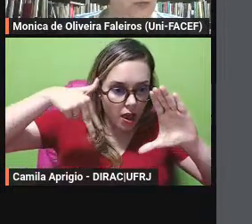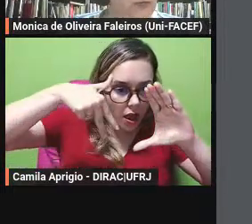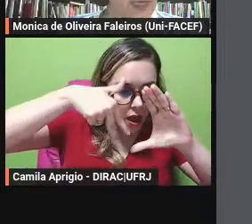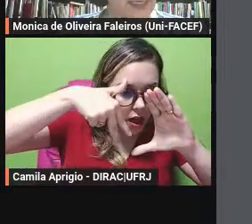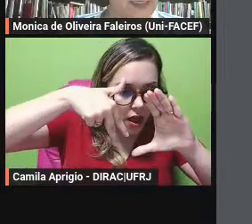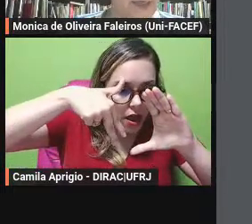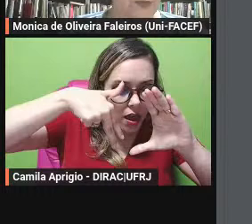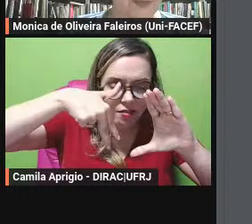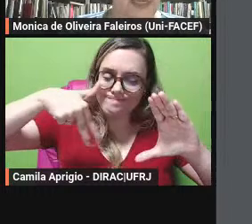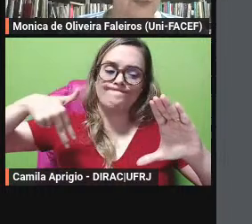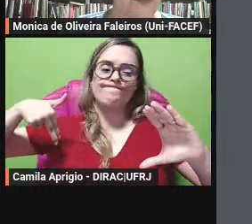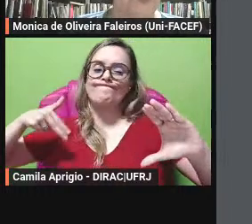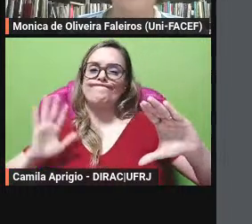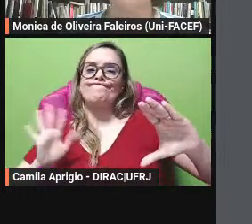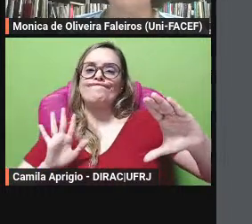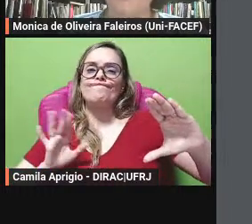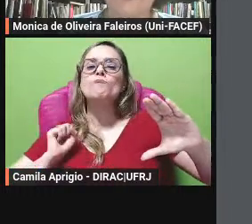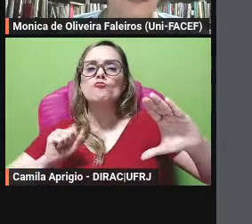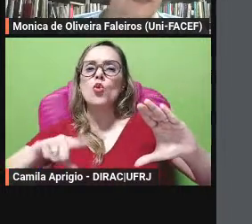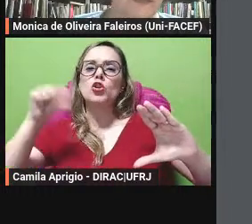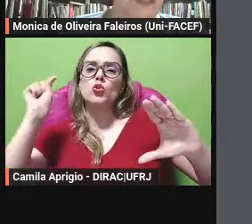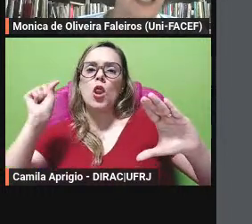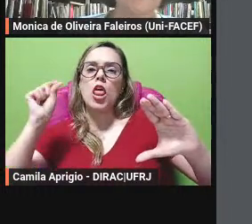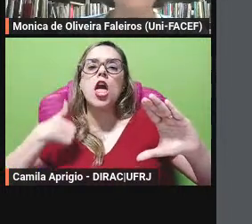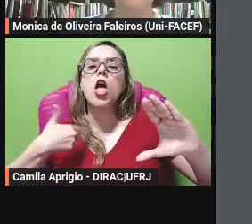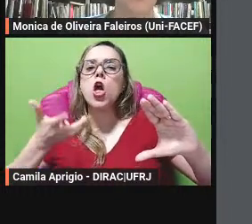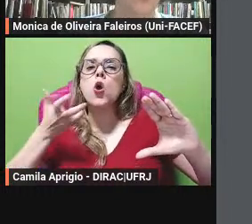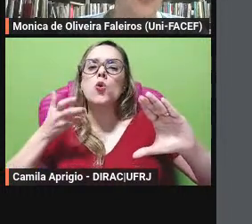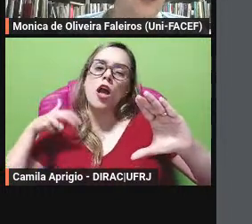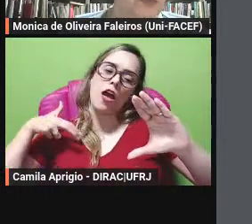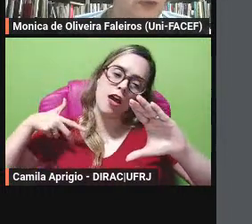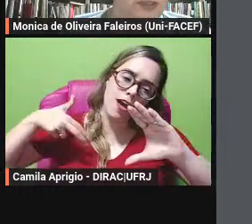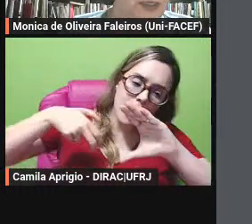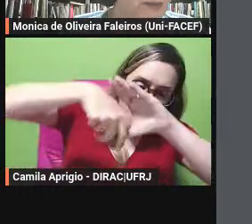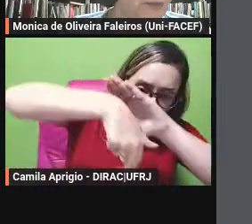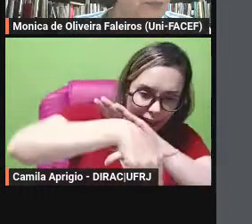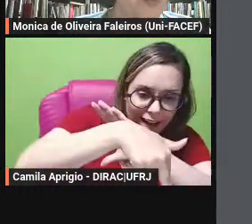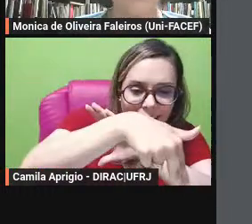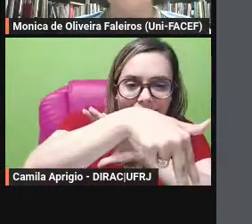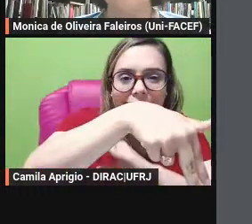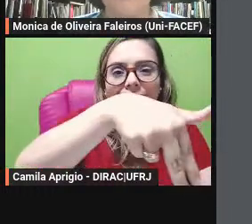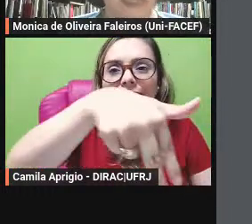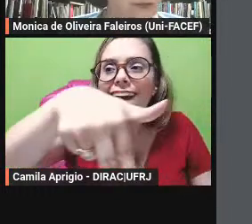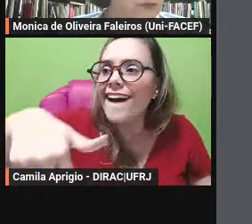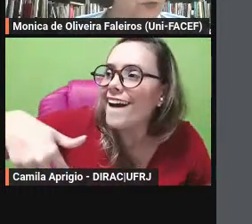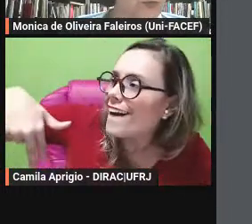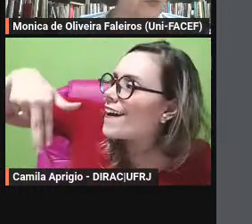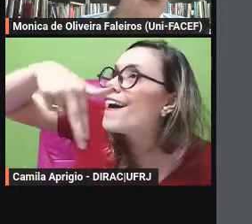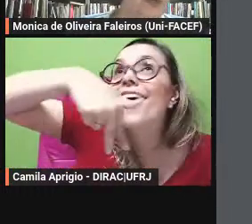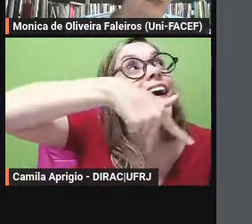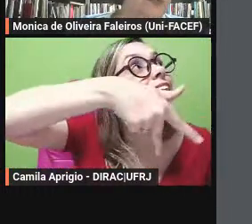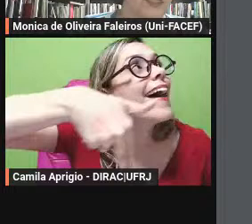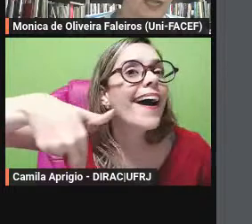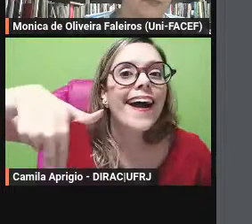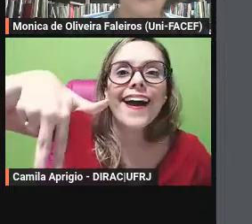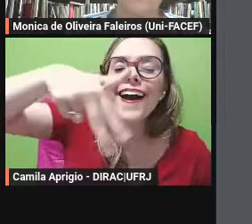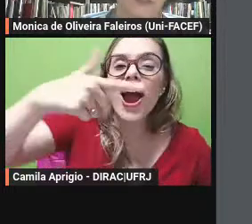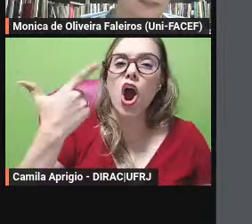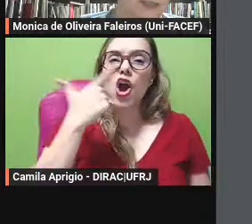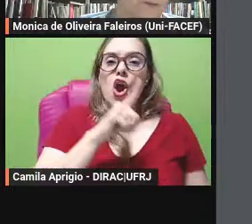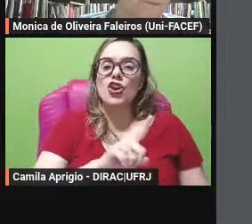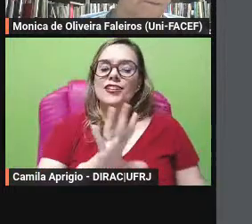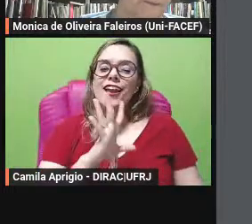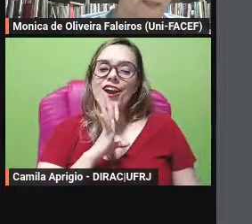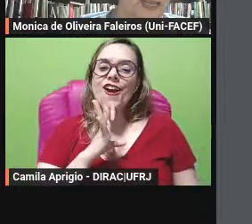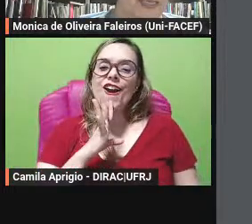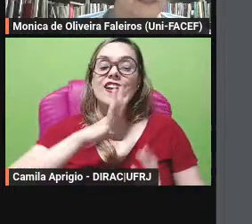é o lugar em que a voz narrativa manifesta-se e recepciona o leitor propõe um pacto sobre o universo criado na